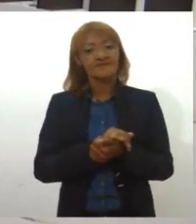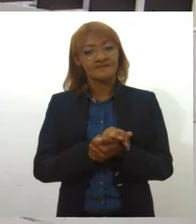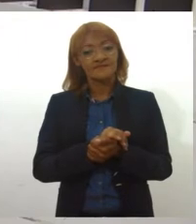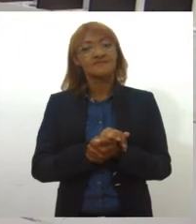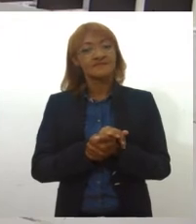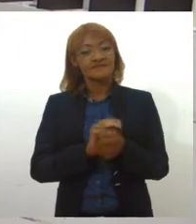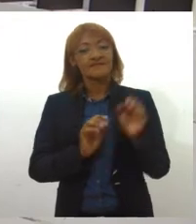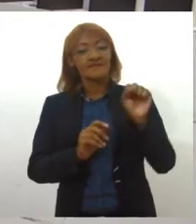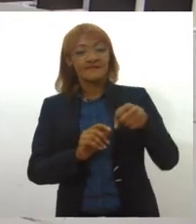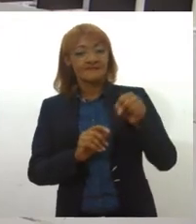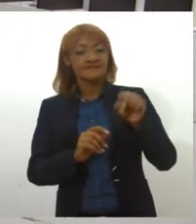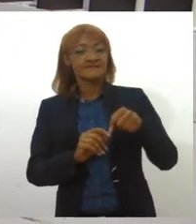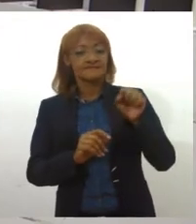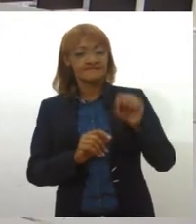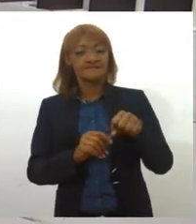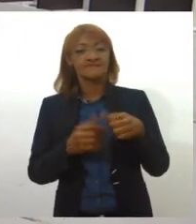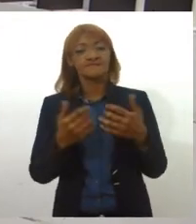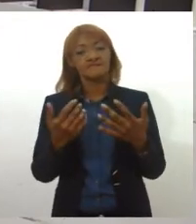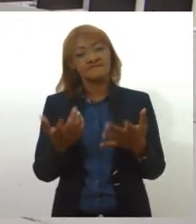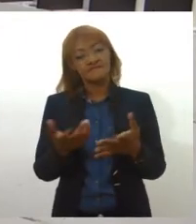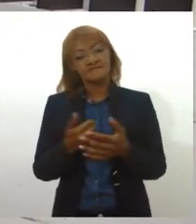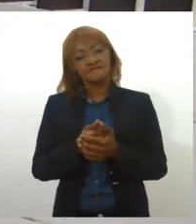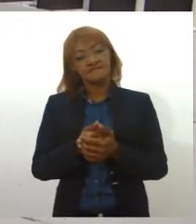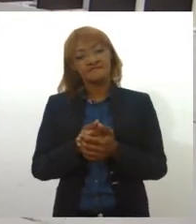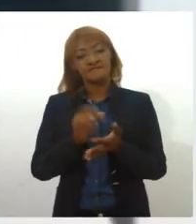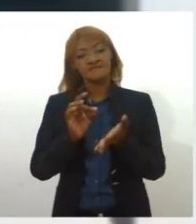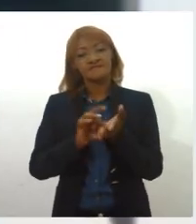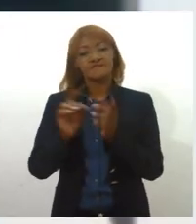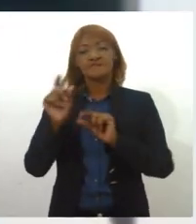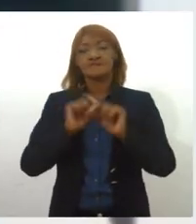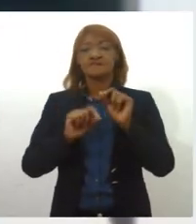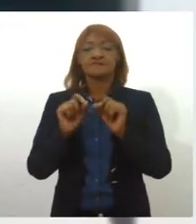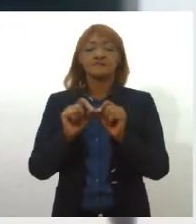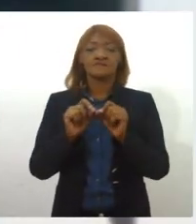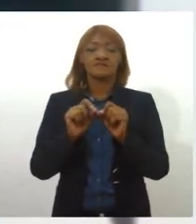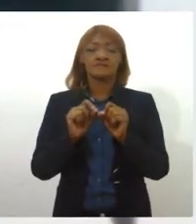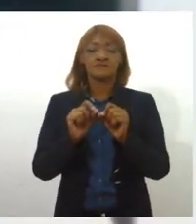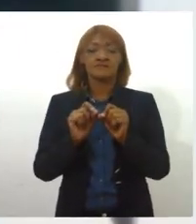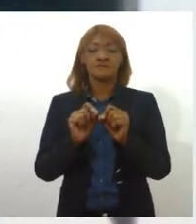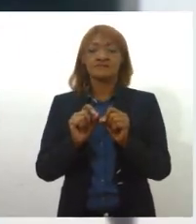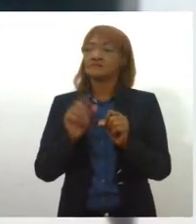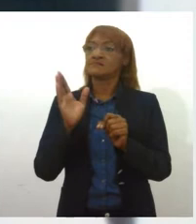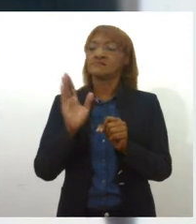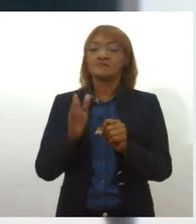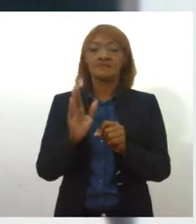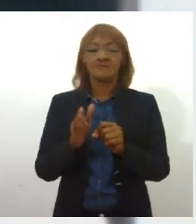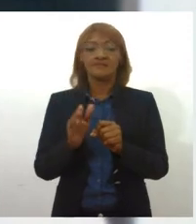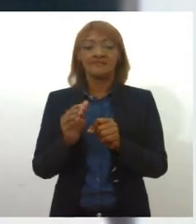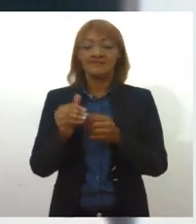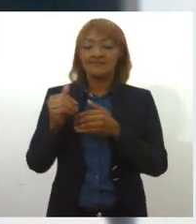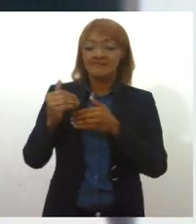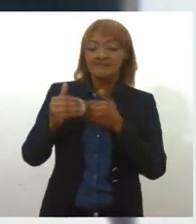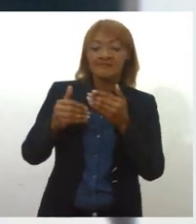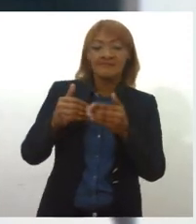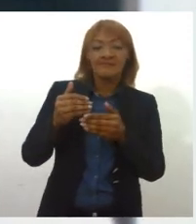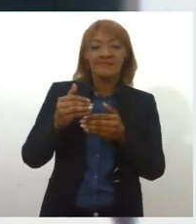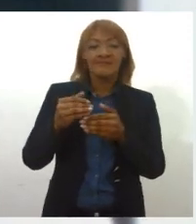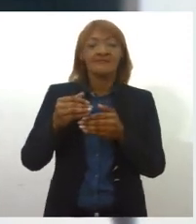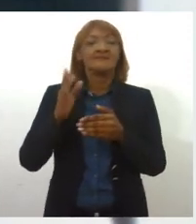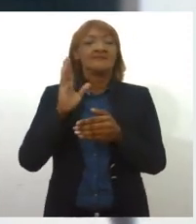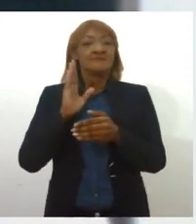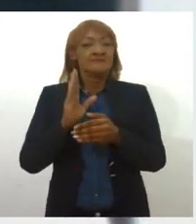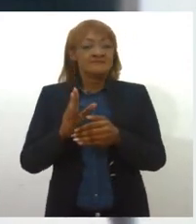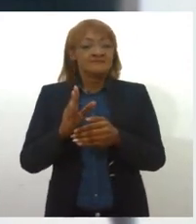Isso, exatamente. Na verdade, esse evento já vem sendo paquerado, vamos dizer assim, há muito tempo.